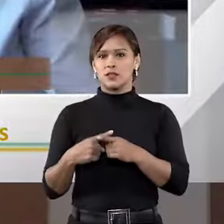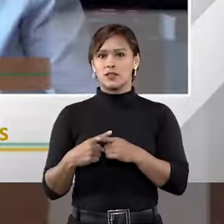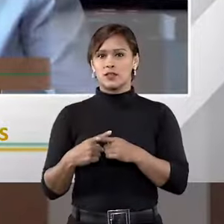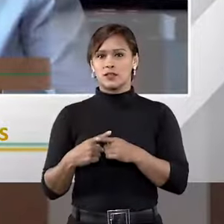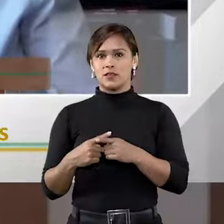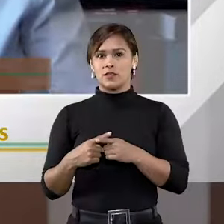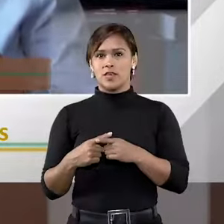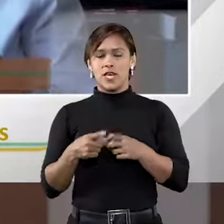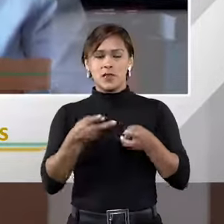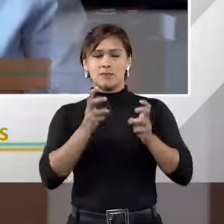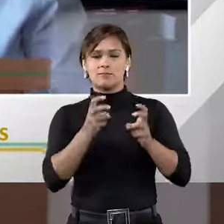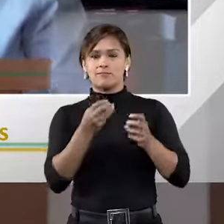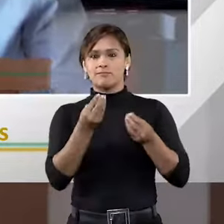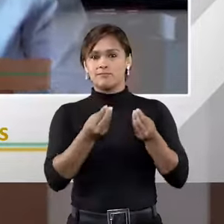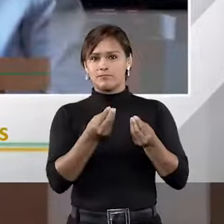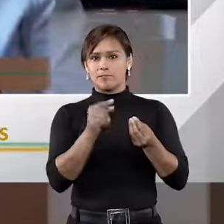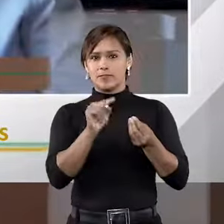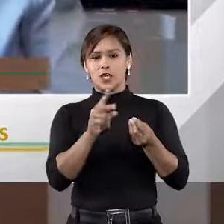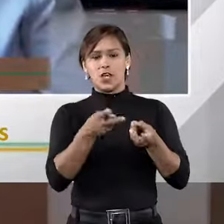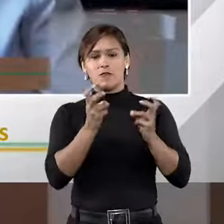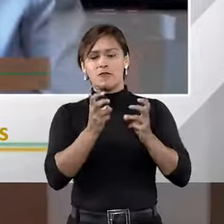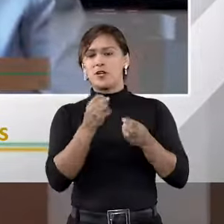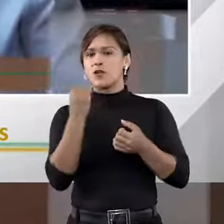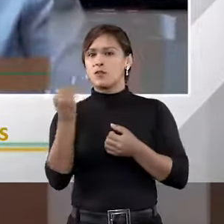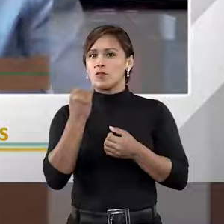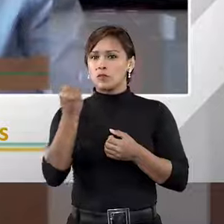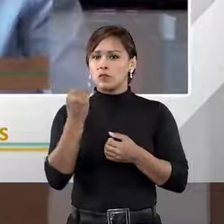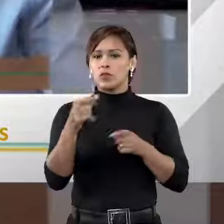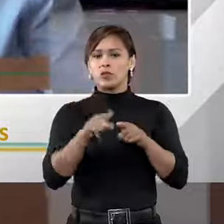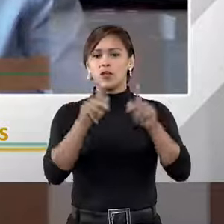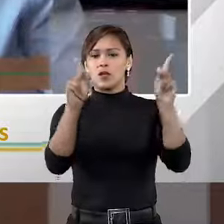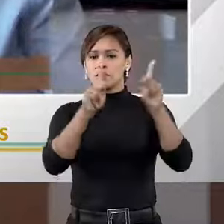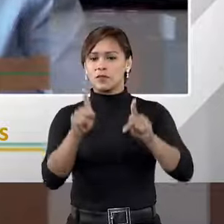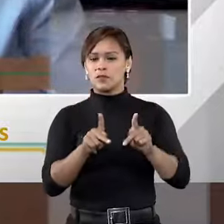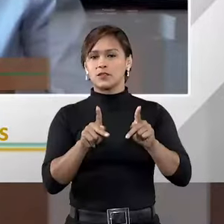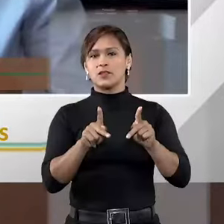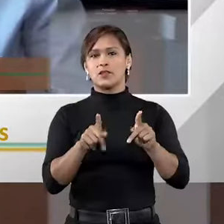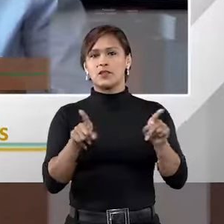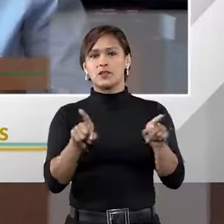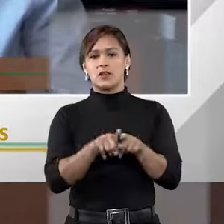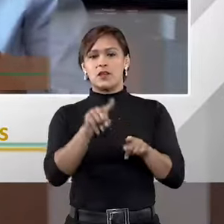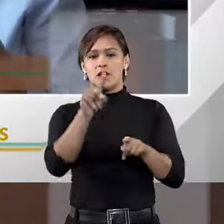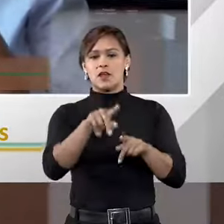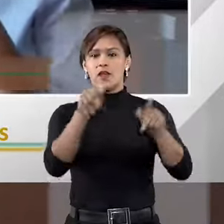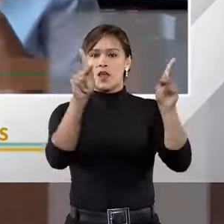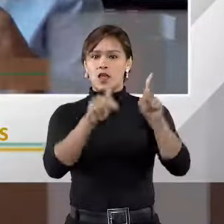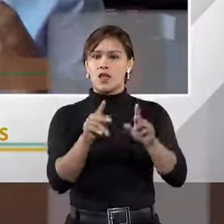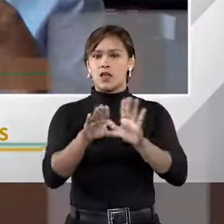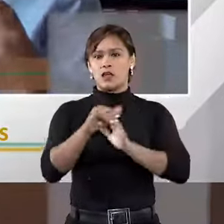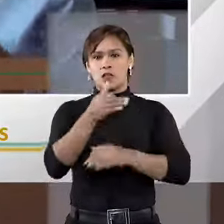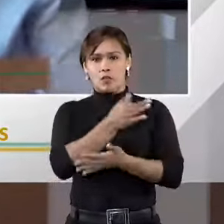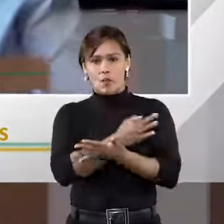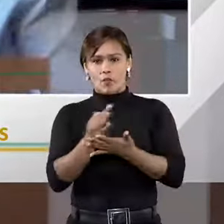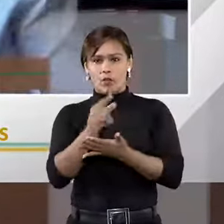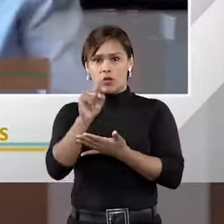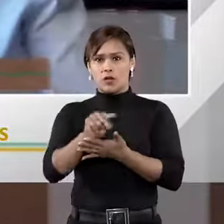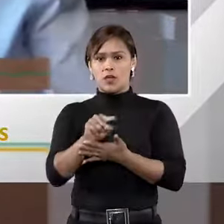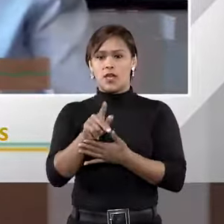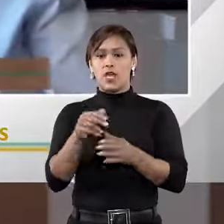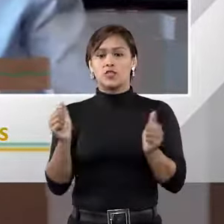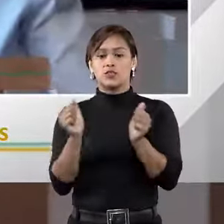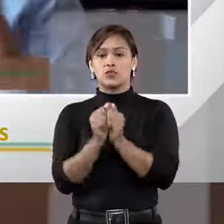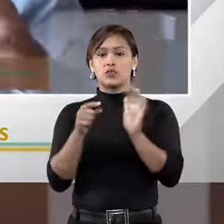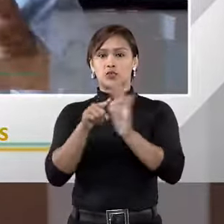E veja, veja como é importante a imparcialidade no árbitro. Quem casa com a pergunta que o Tiago me fez